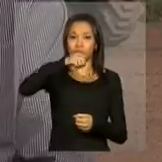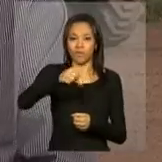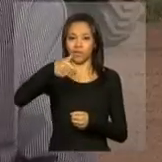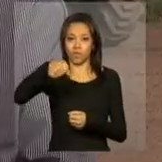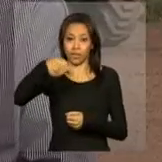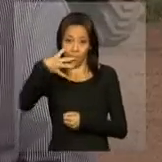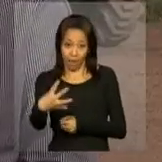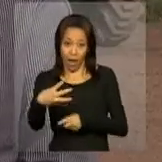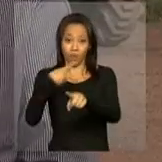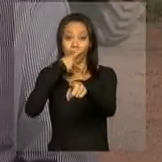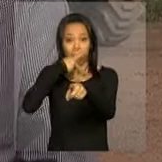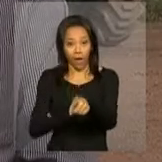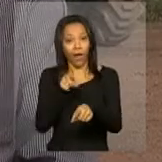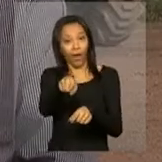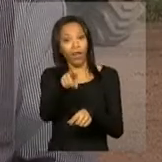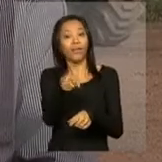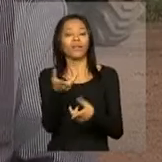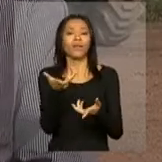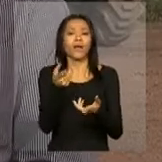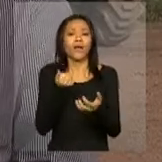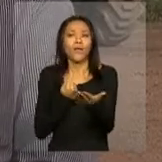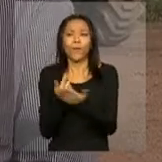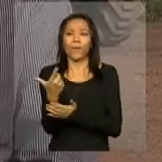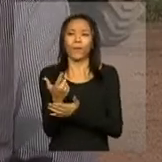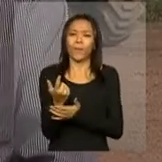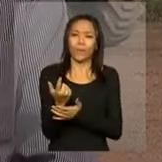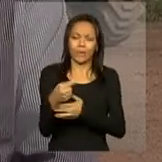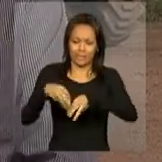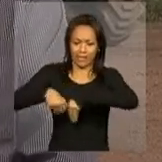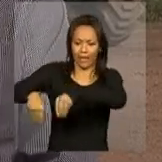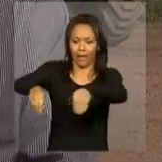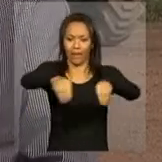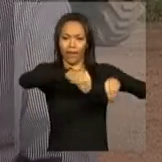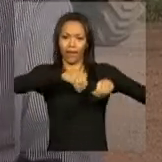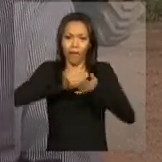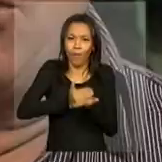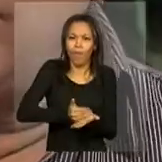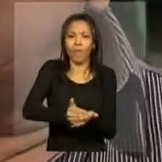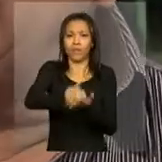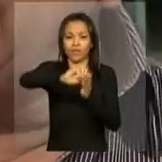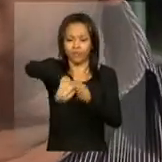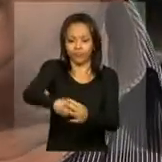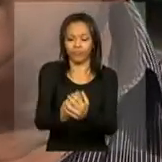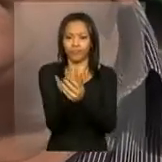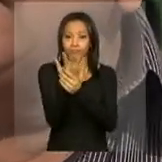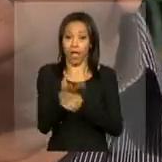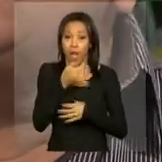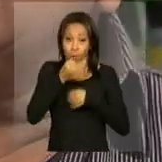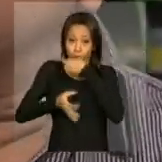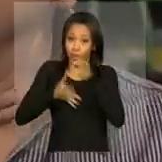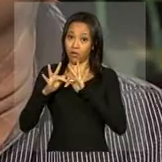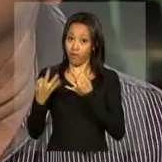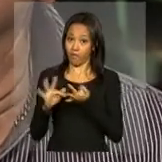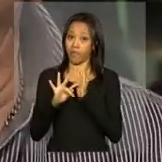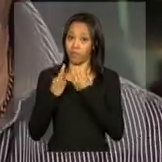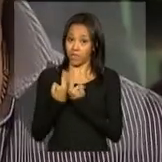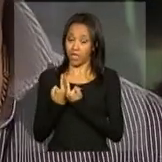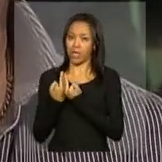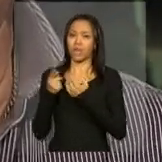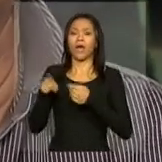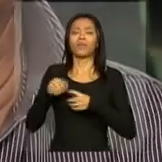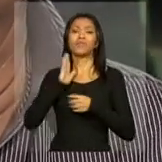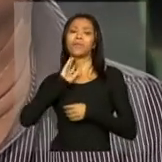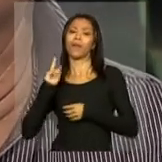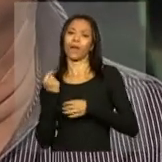o pai do agricultor, Roberto Barra, comprou as primeiras terras para plantio. O palpite da família, que saiu de Minas